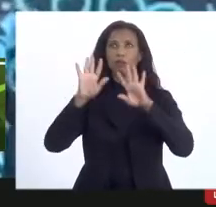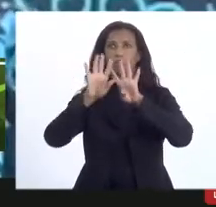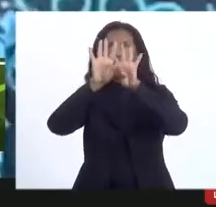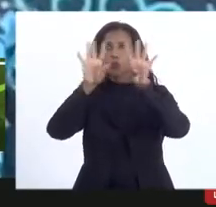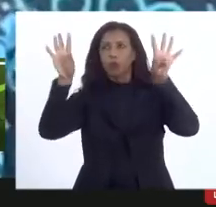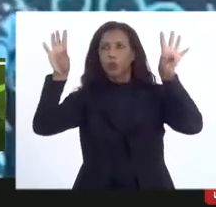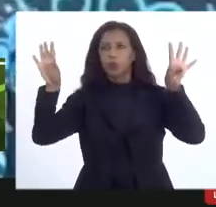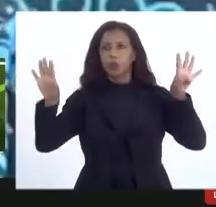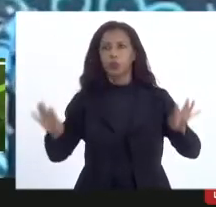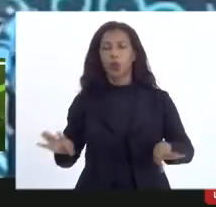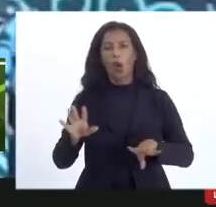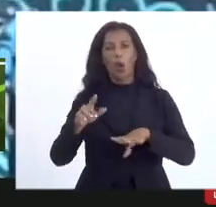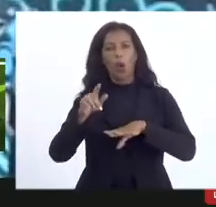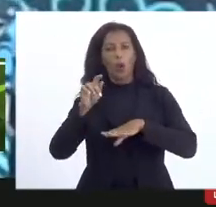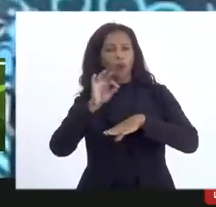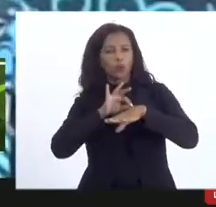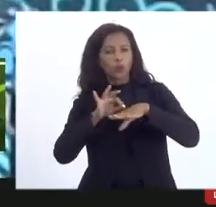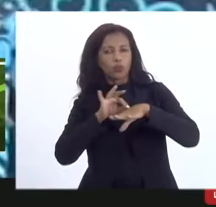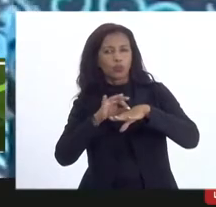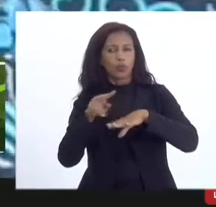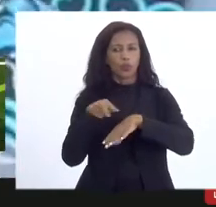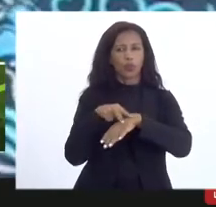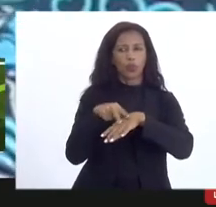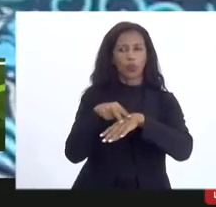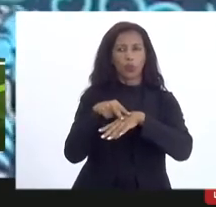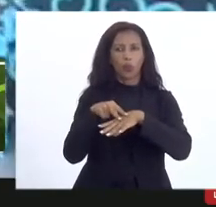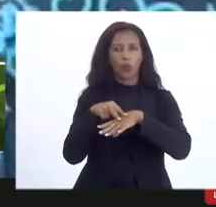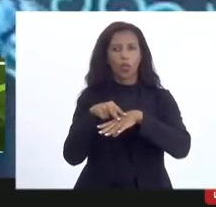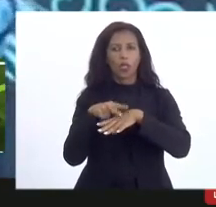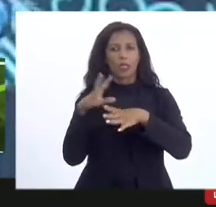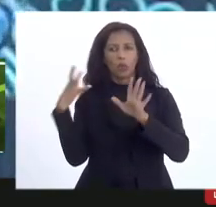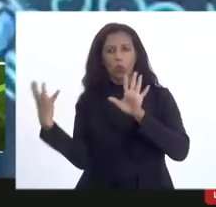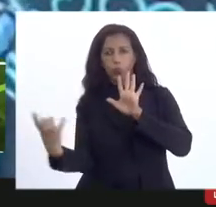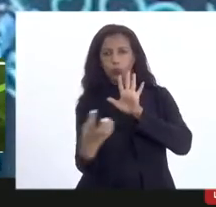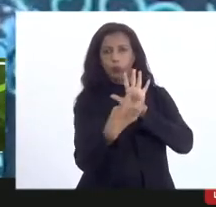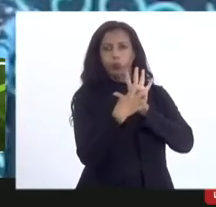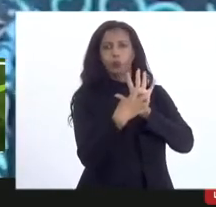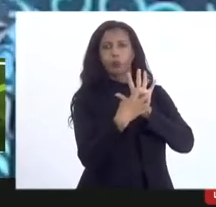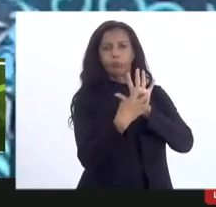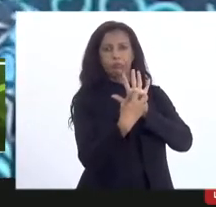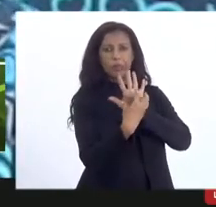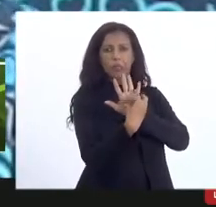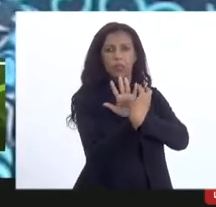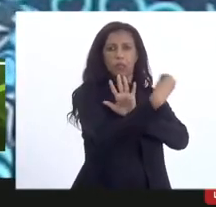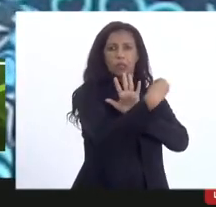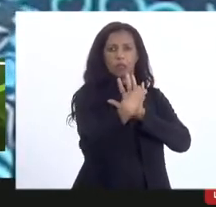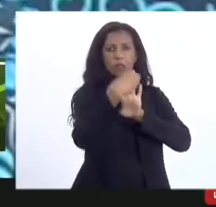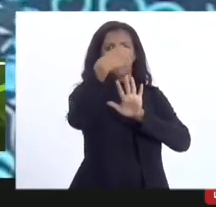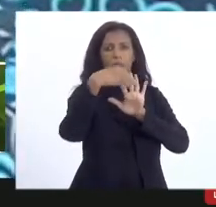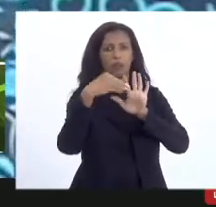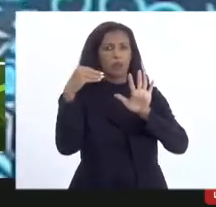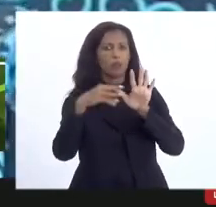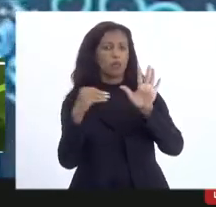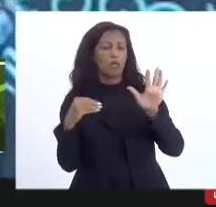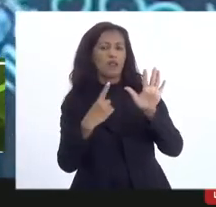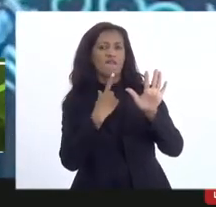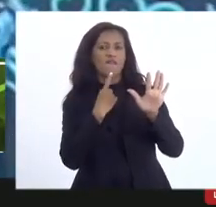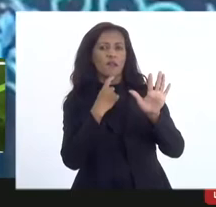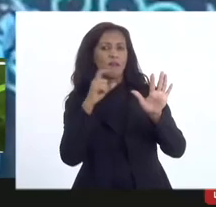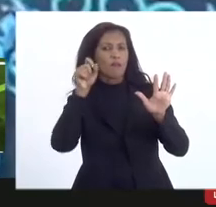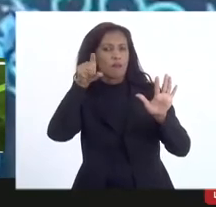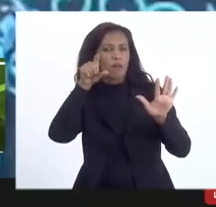com fundo preto verde e um escudo né com algumas pontas também laranja azul e vermelha